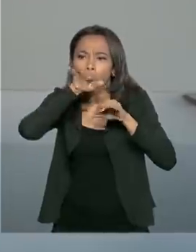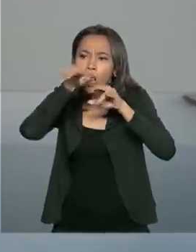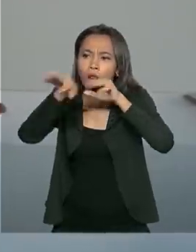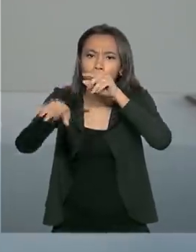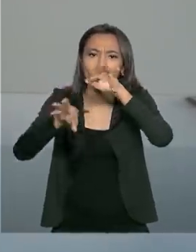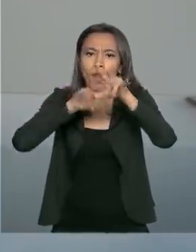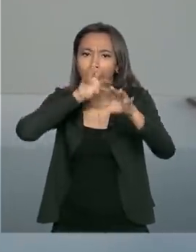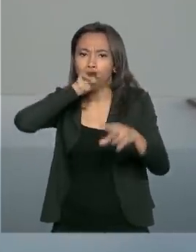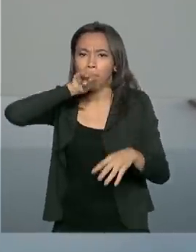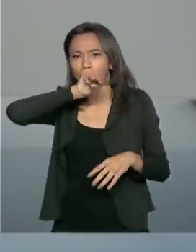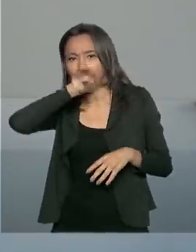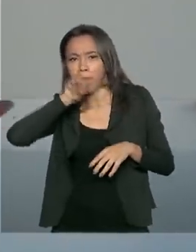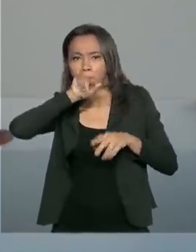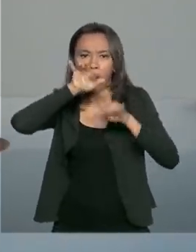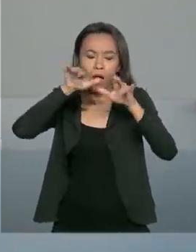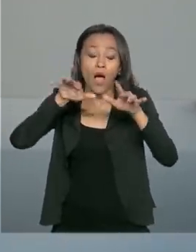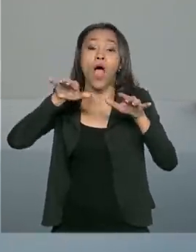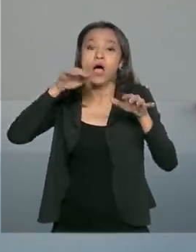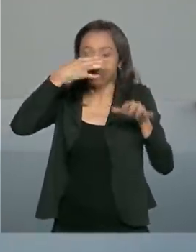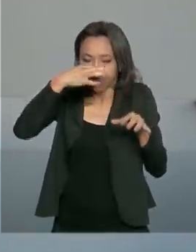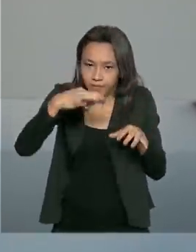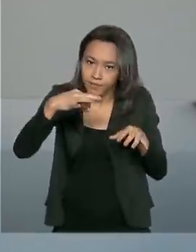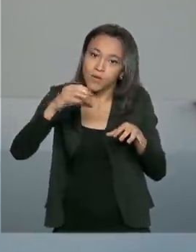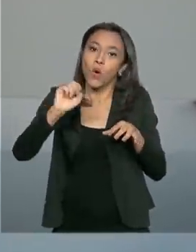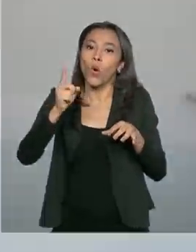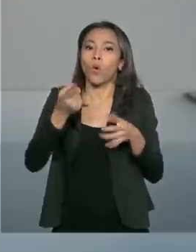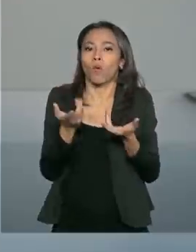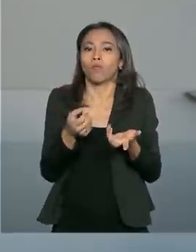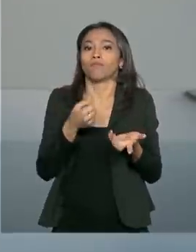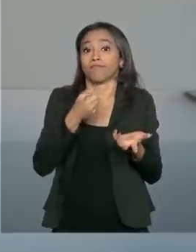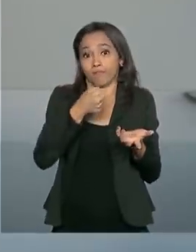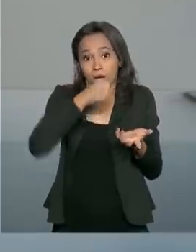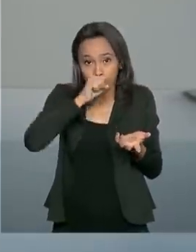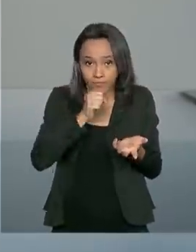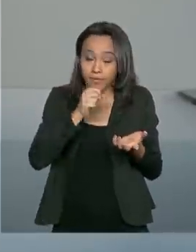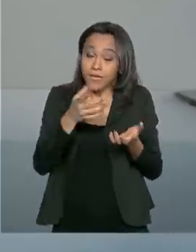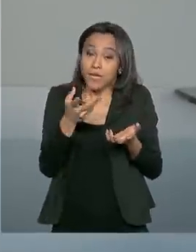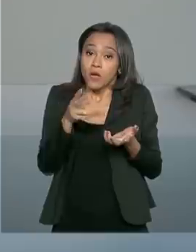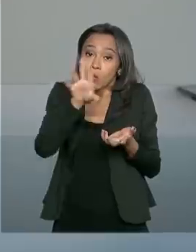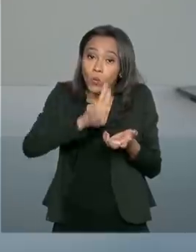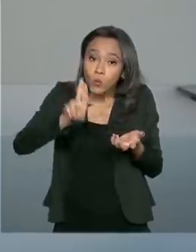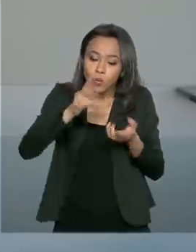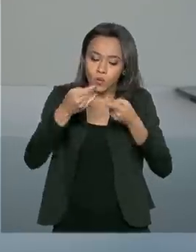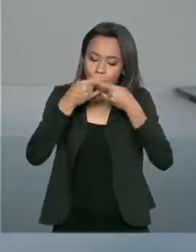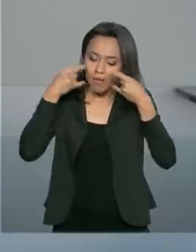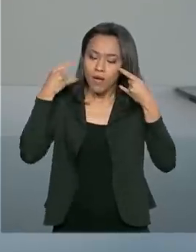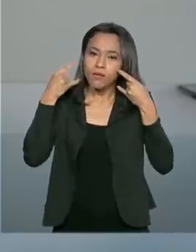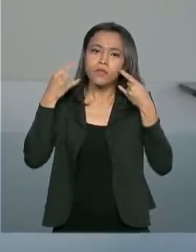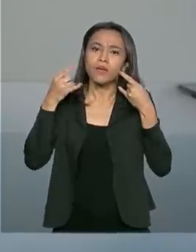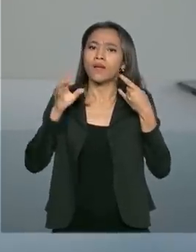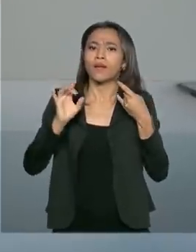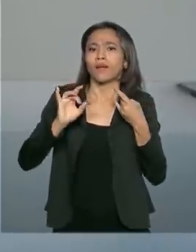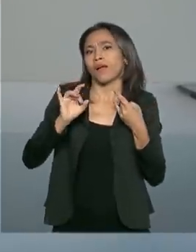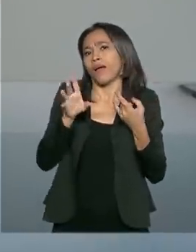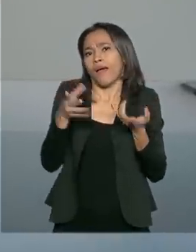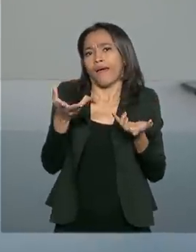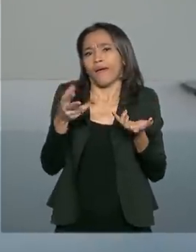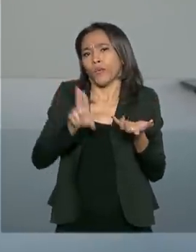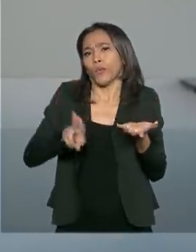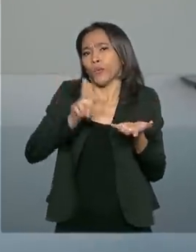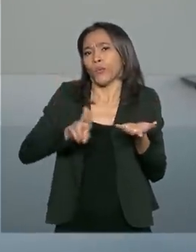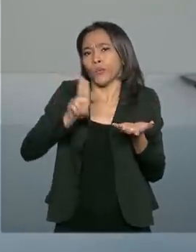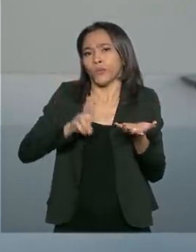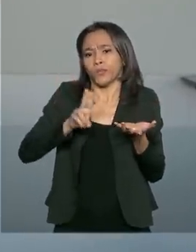ao falar, ao espirrar ou ao tossir. Apenas o uso de máscara, ela não é suficiente para a gente prevenir